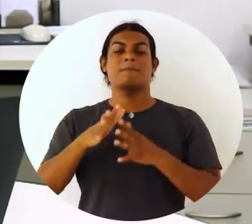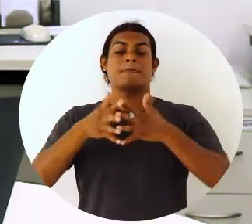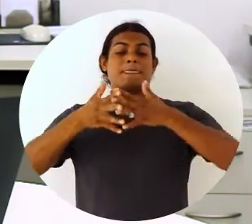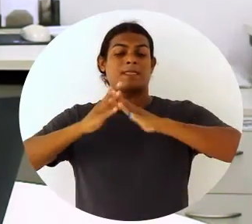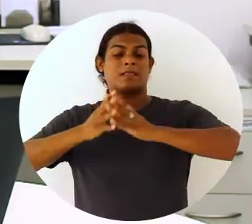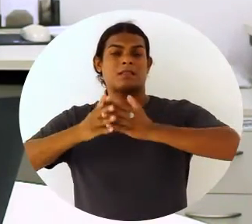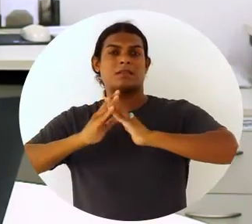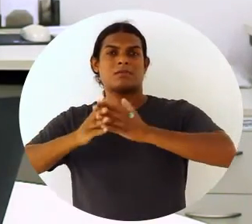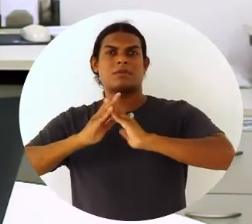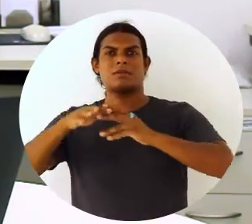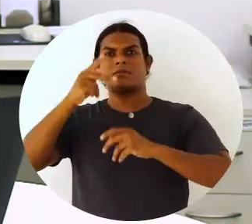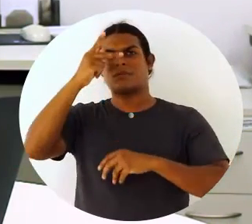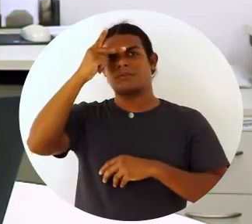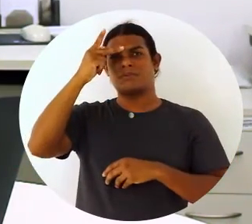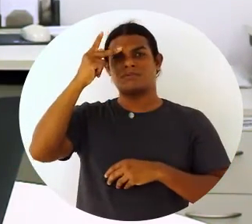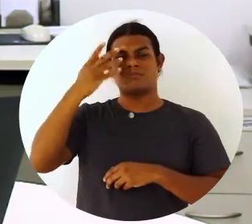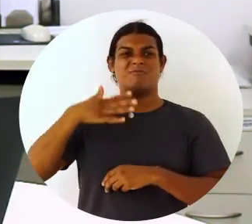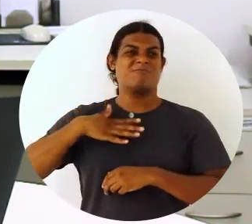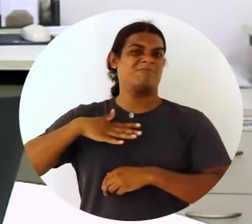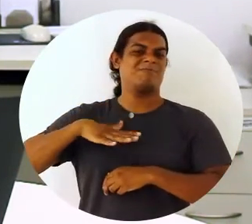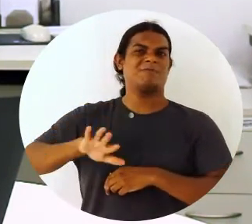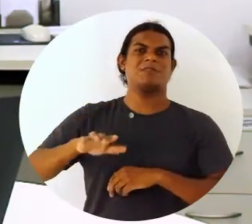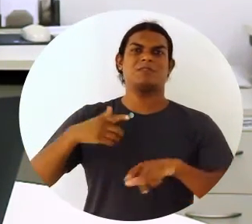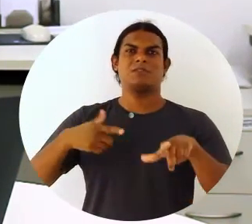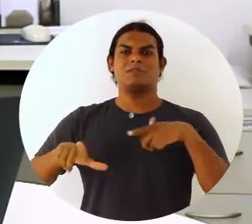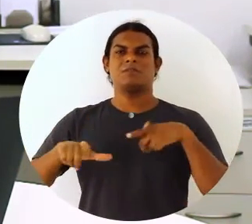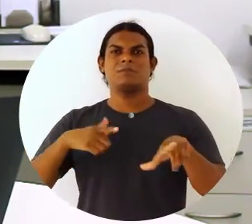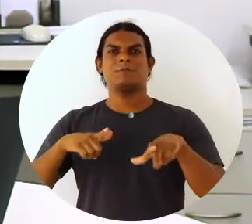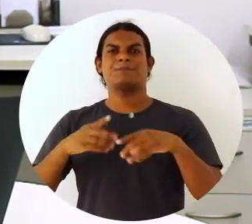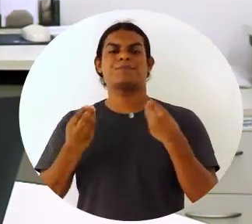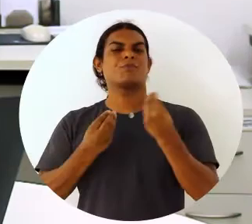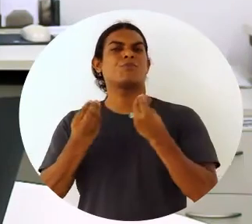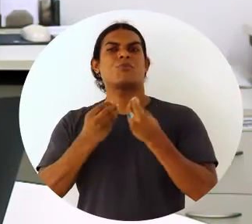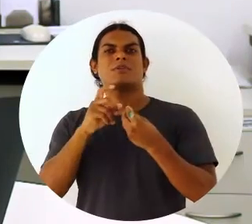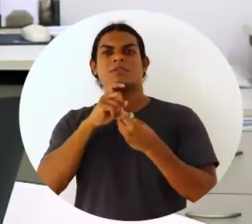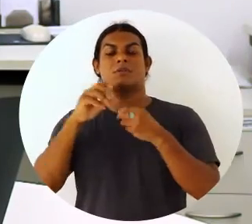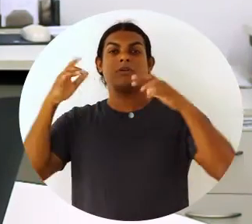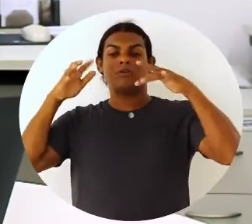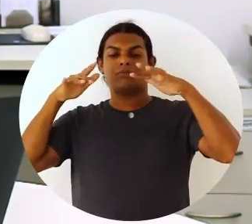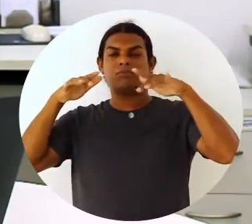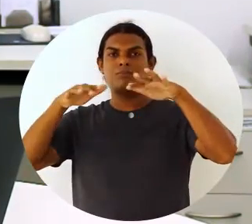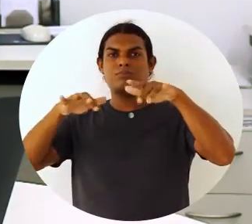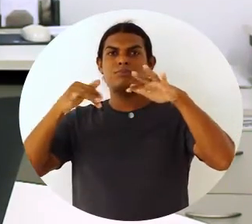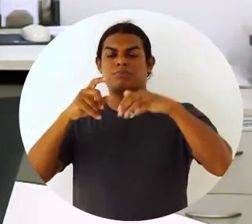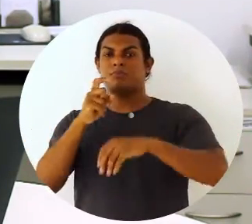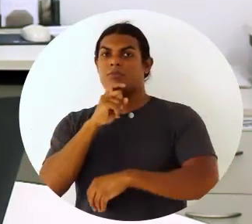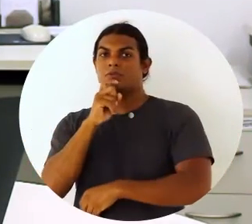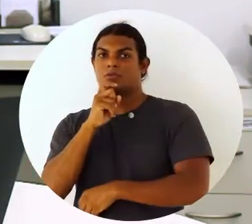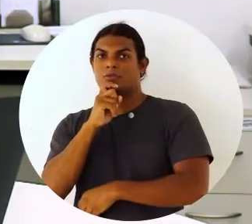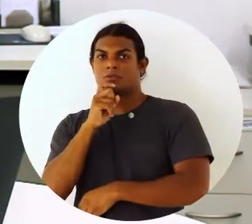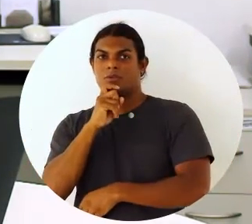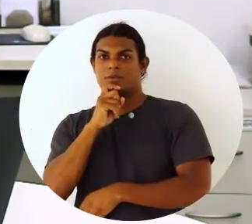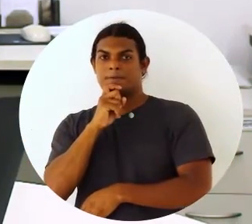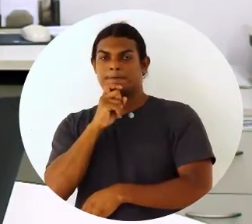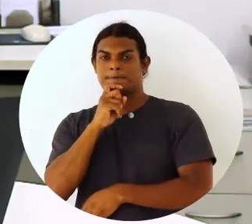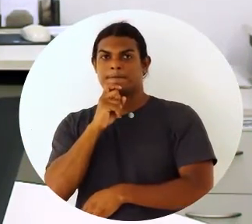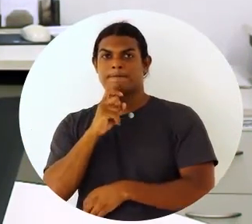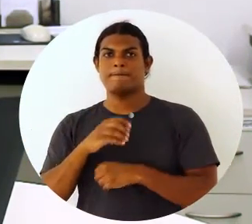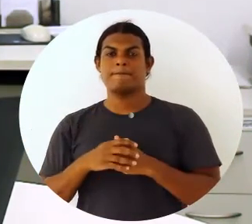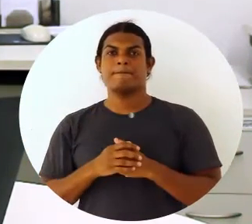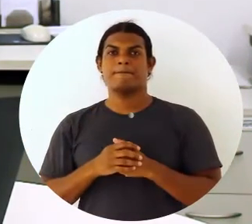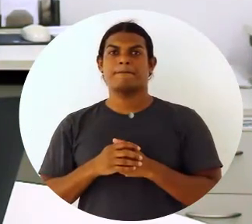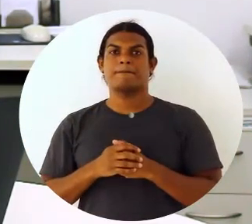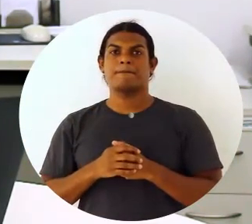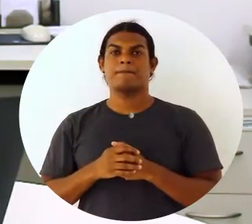Como uma estrutura física, um ar-condicionado. Um ar-condicionado, na visão de Hasberg, ou o